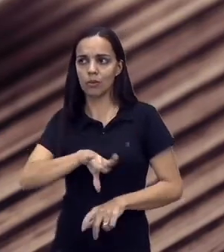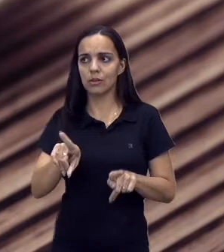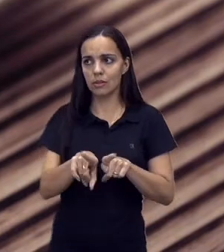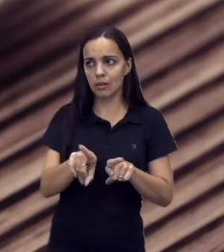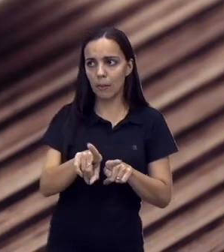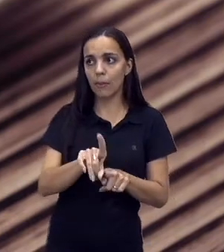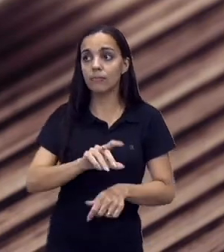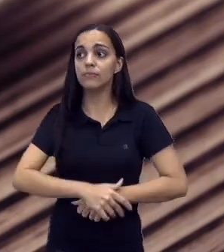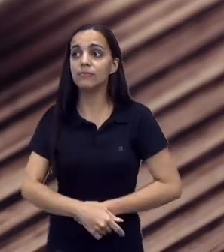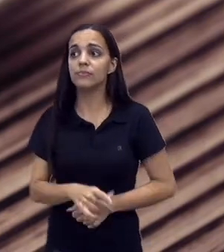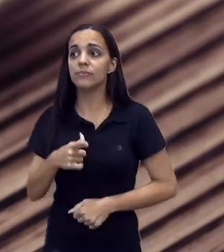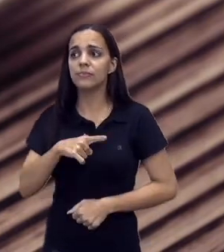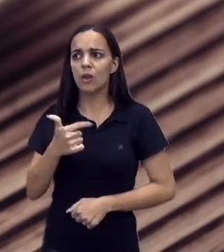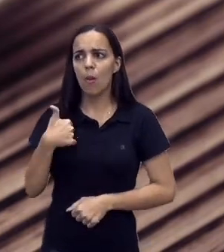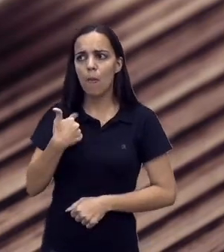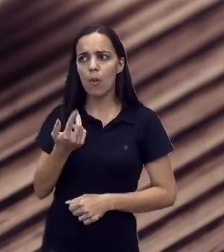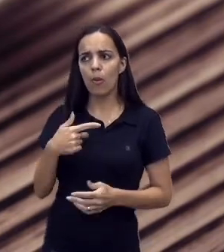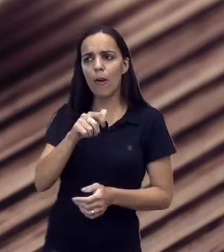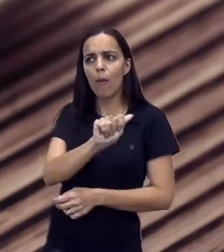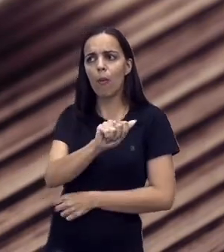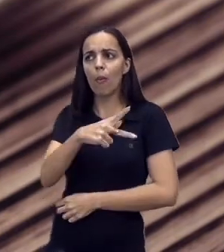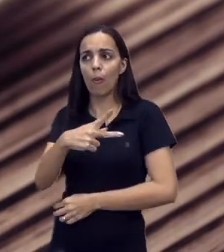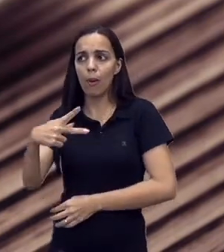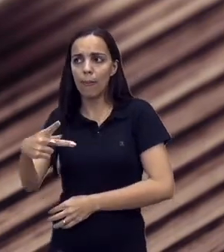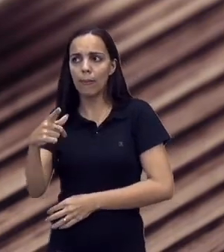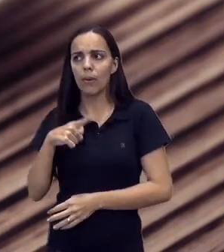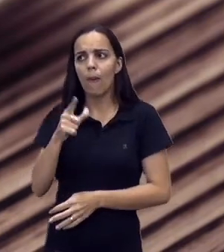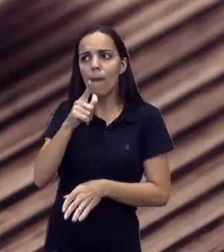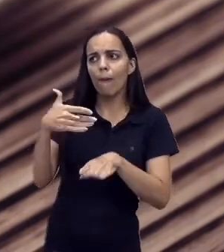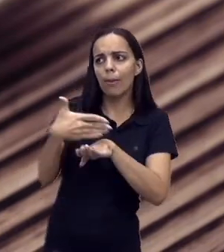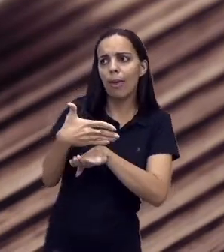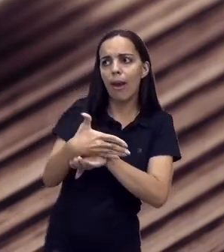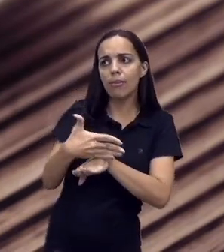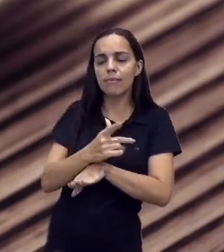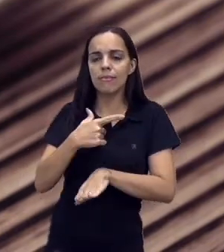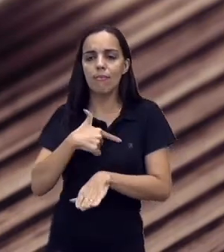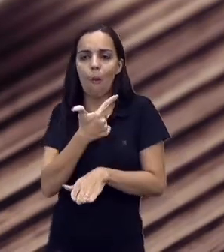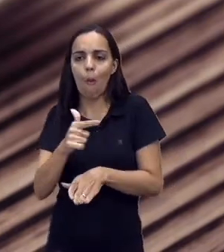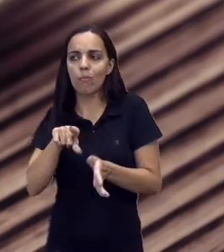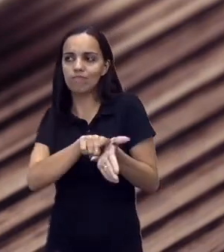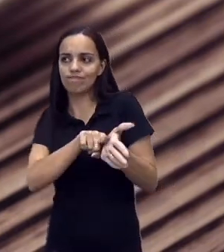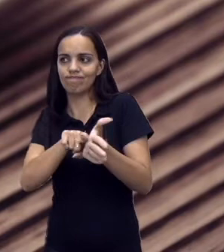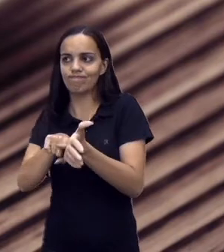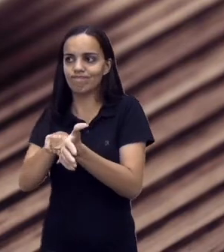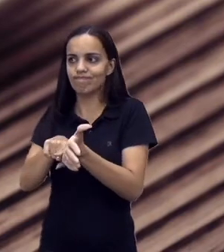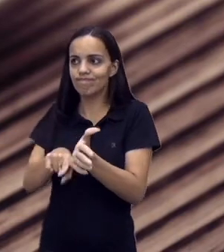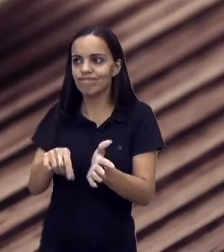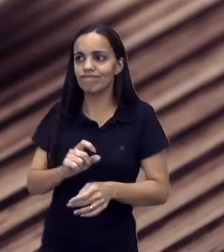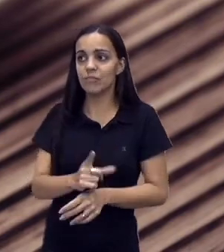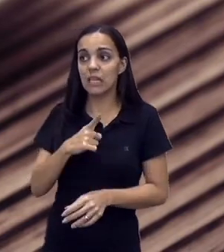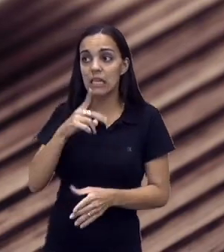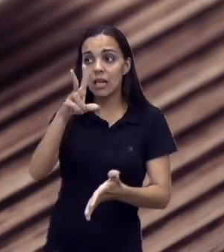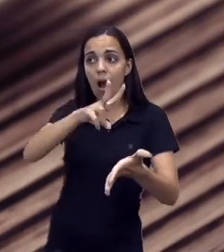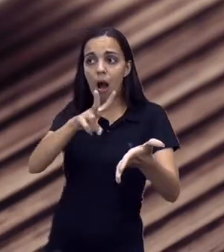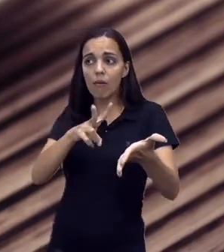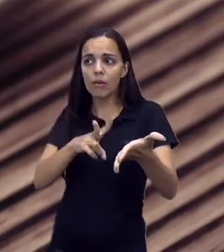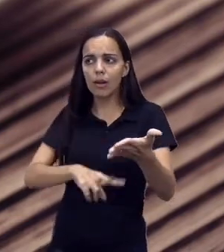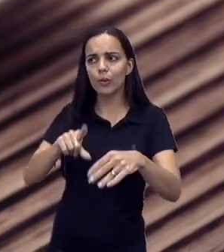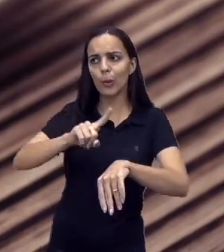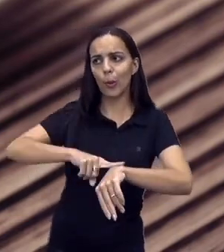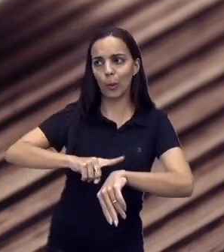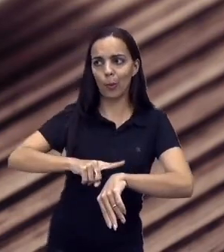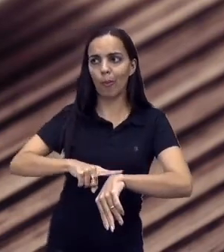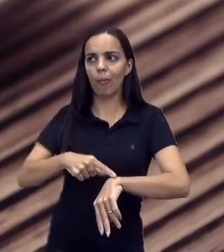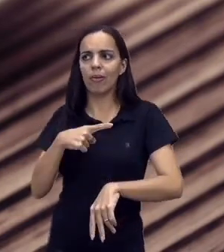línguas, como é o caso do aplicativo Duolingo, que nos ensina outras línguas. Em uma roda de leitura, poderíamos ler livros